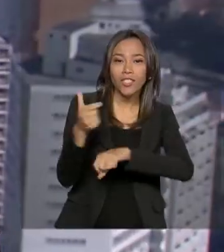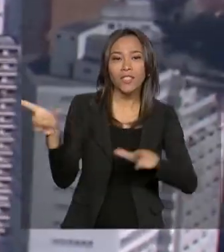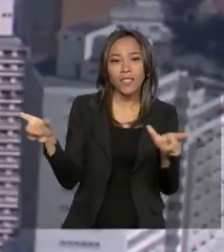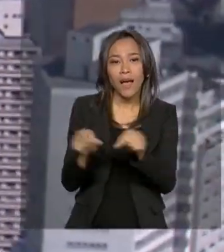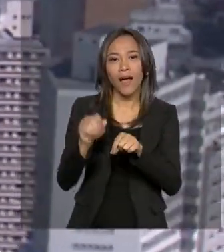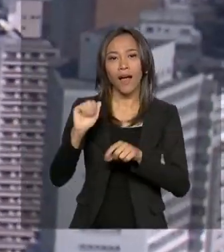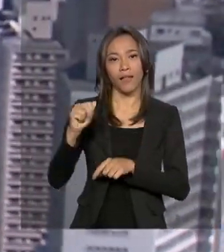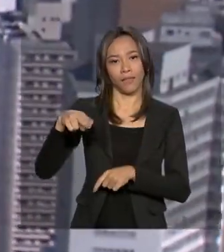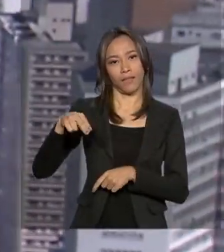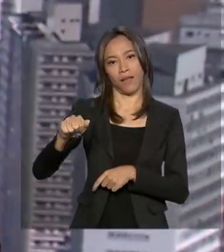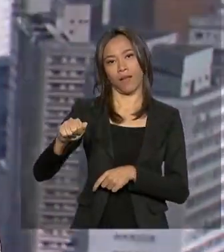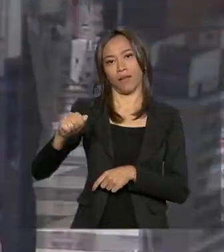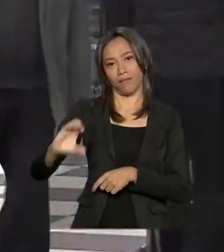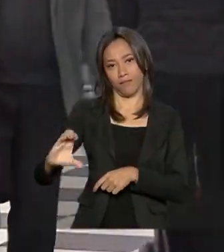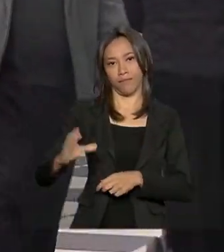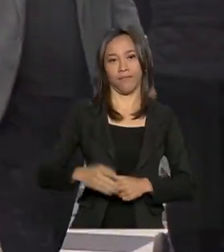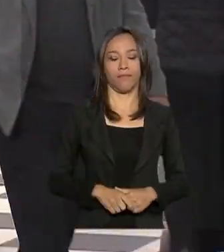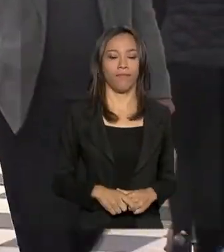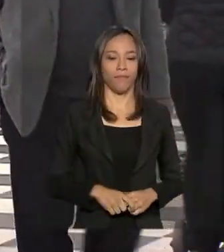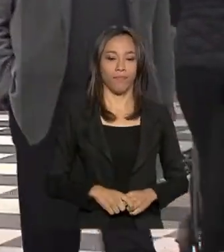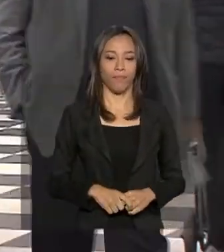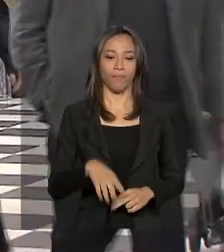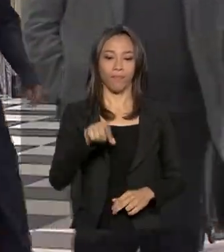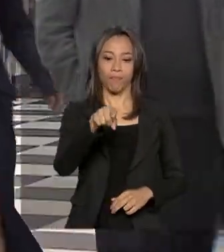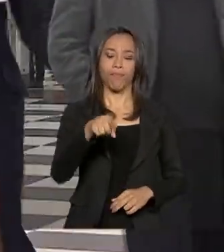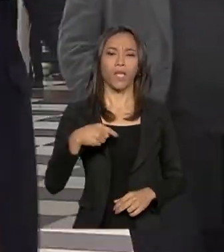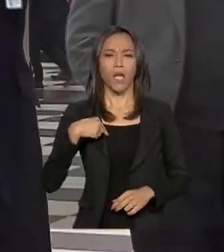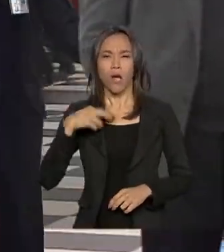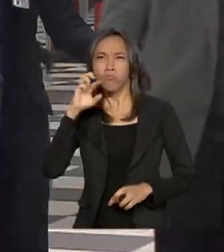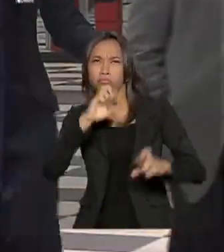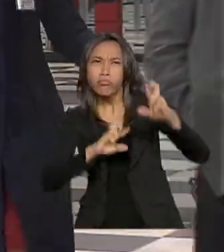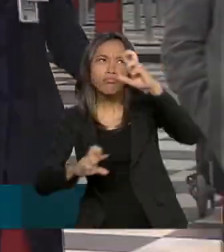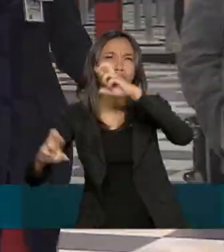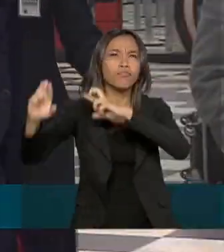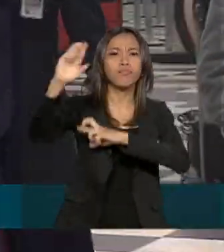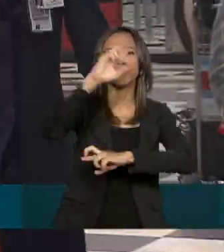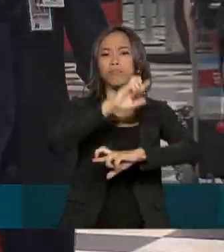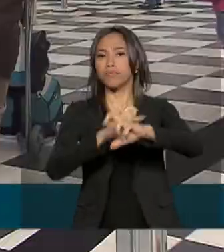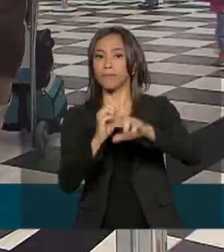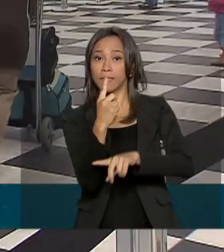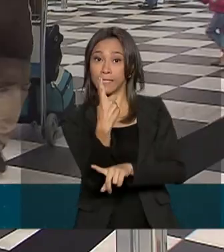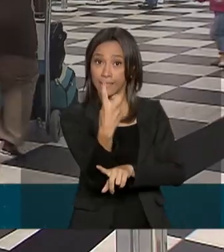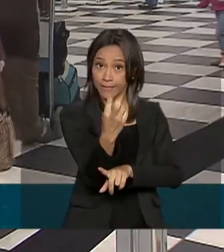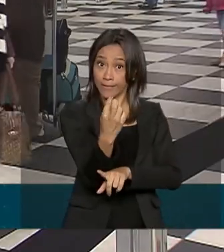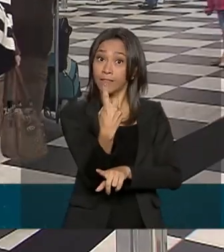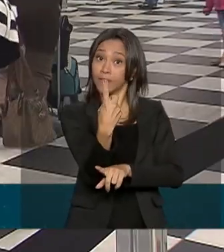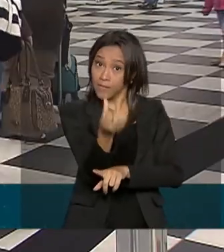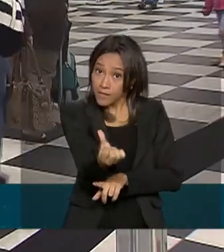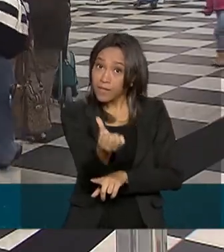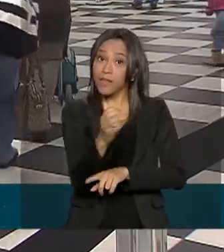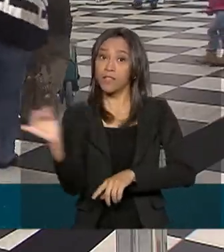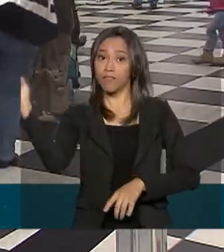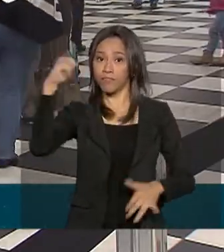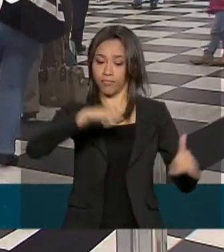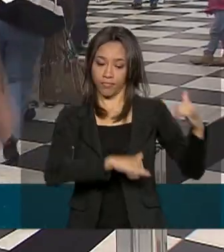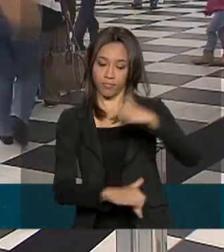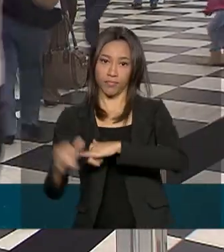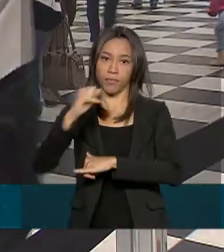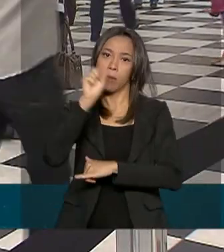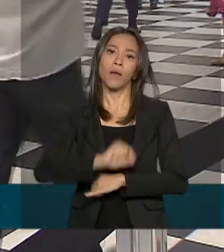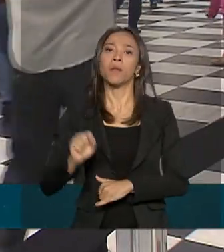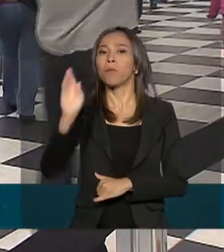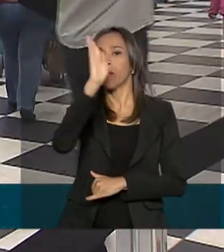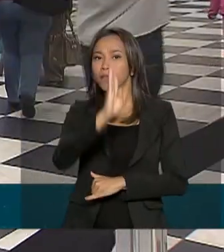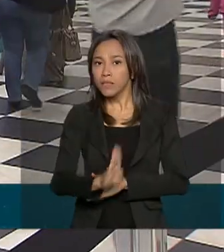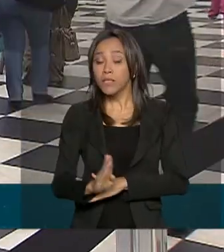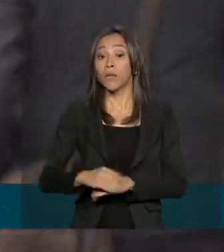de Aviação Civil. O monitoramento é feito nos 16 principais aeroportos do país, que concentram